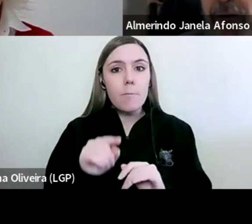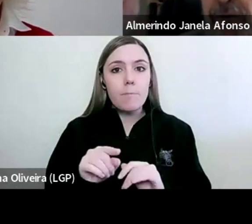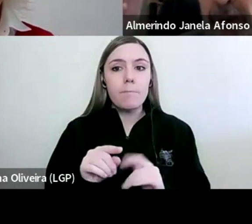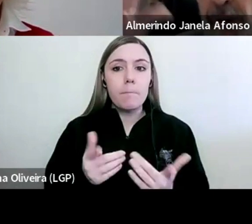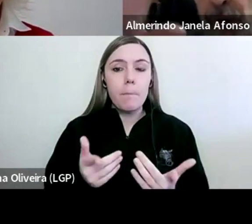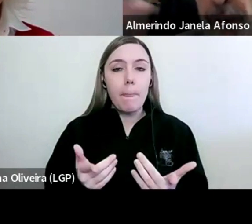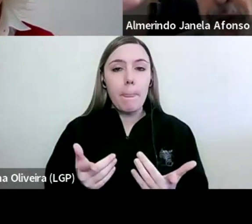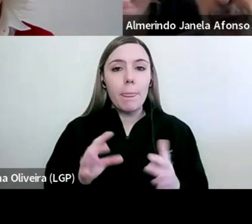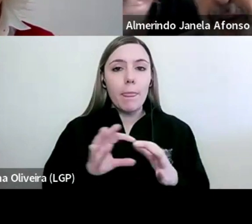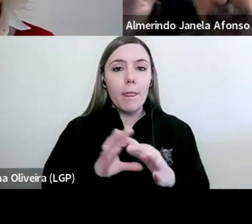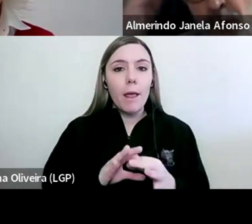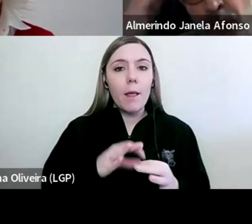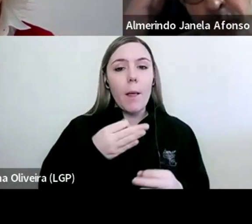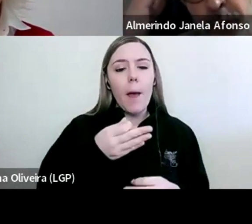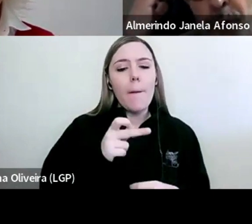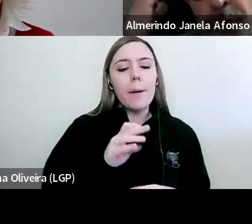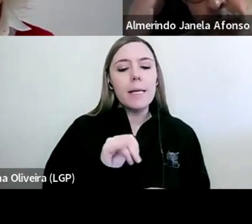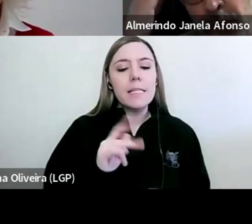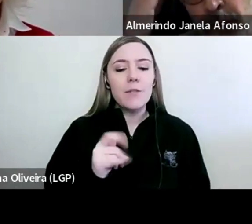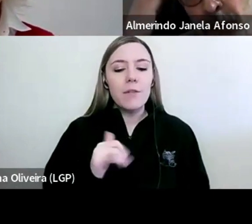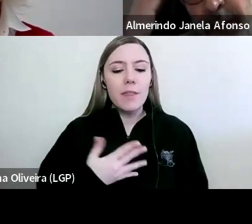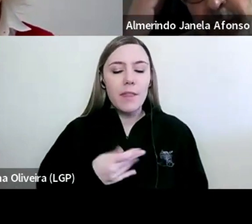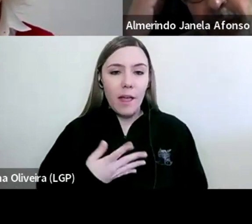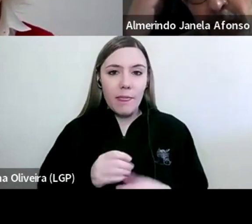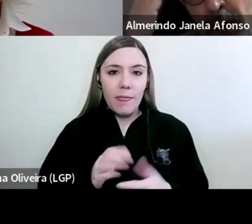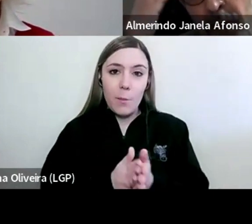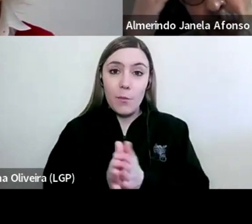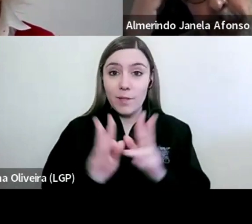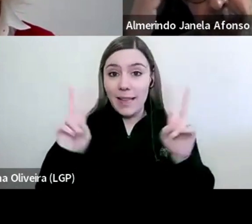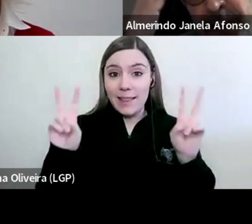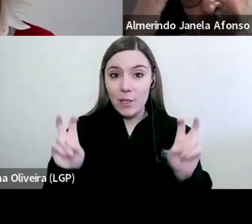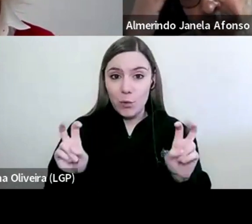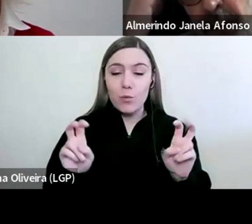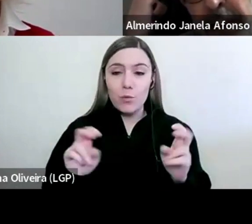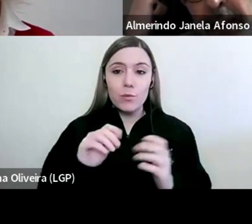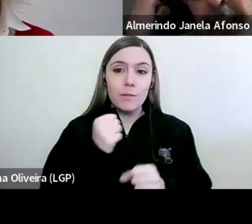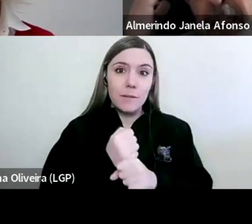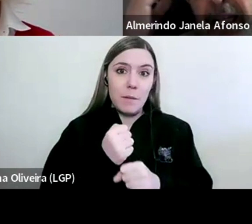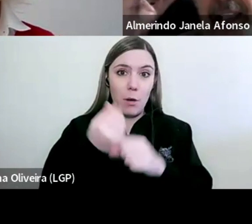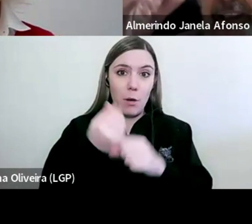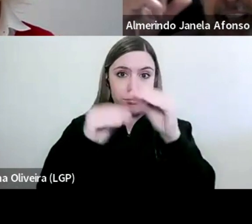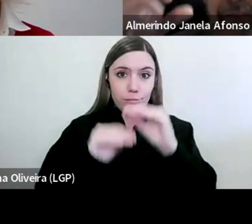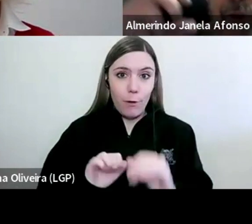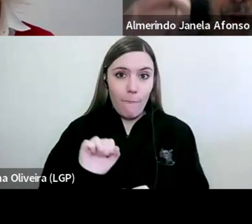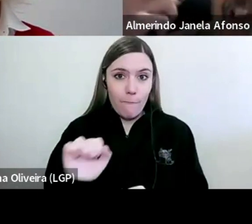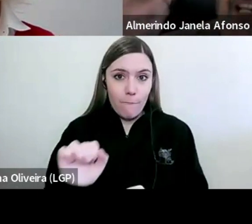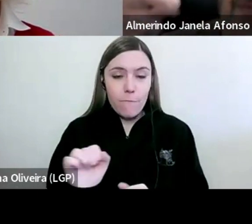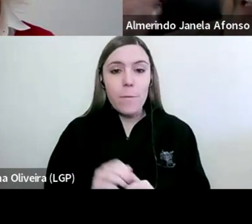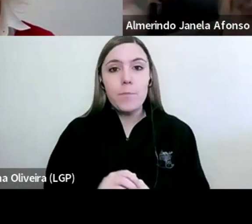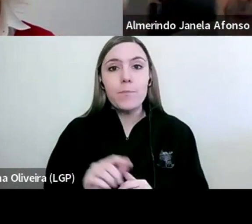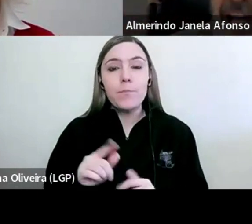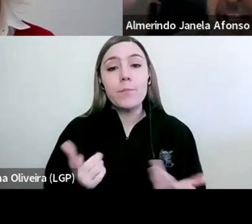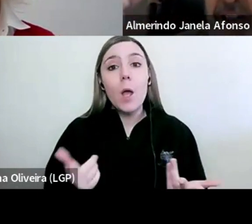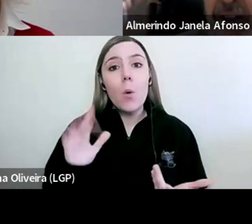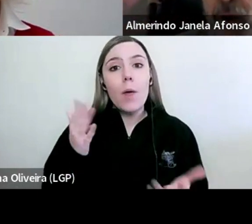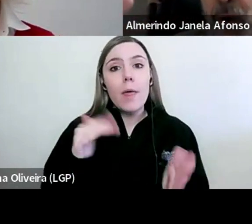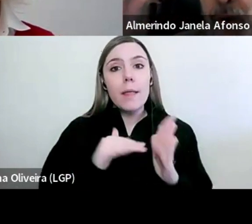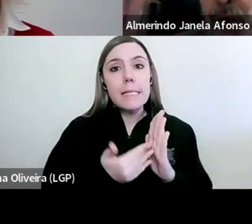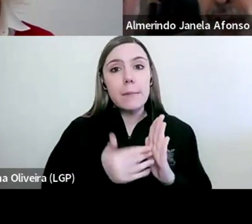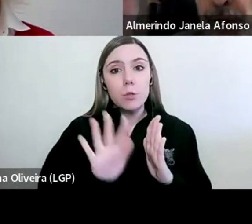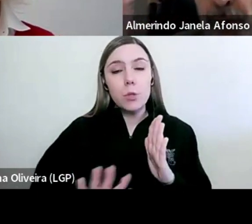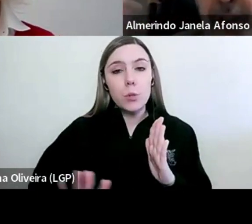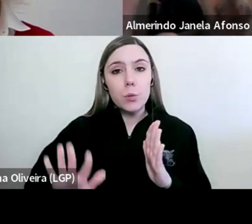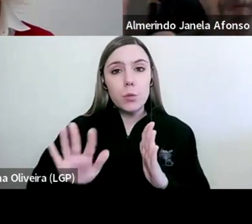expressão do título da tese do João Formosinho, Decating for Passivity, que teve nos exames nacionais